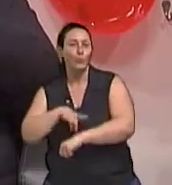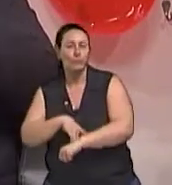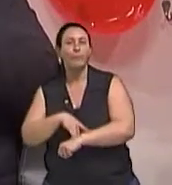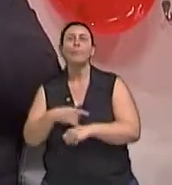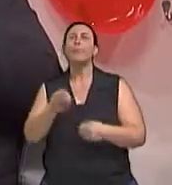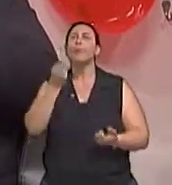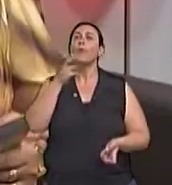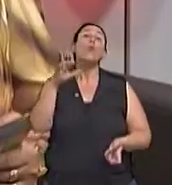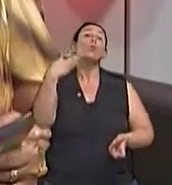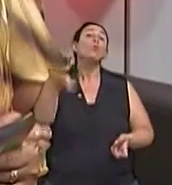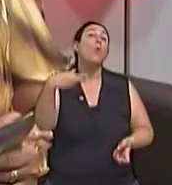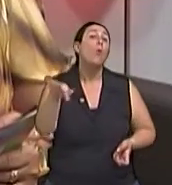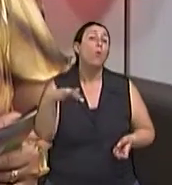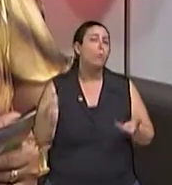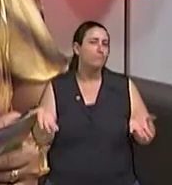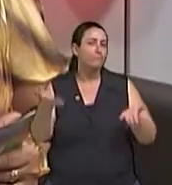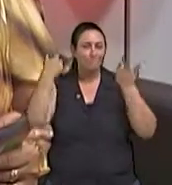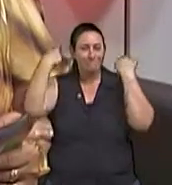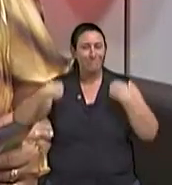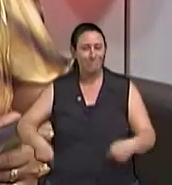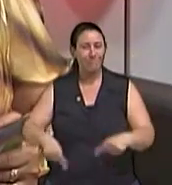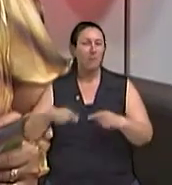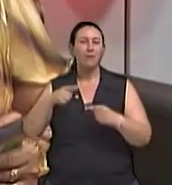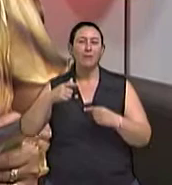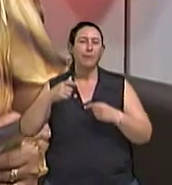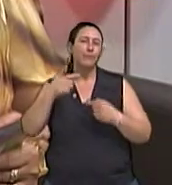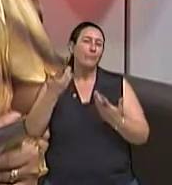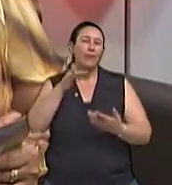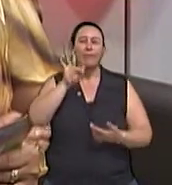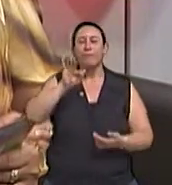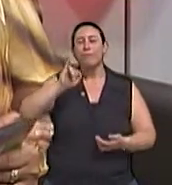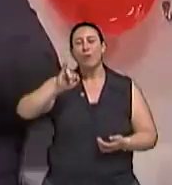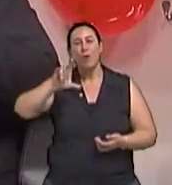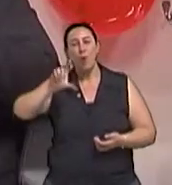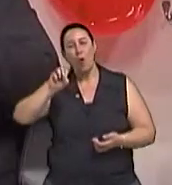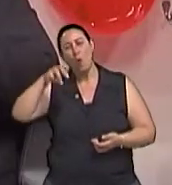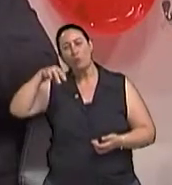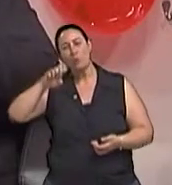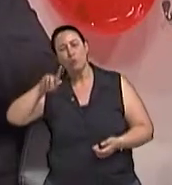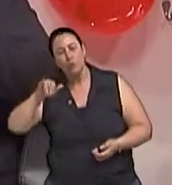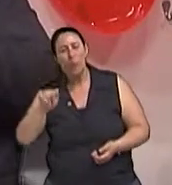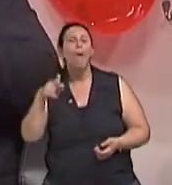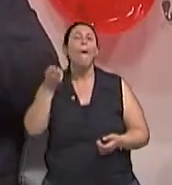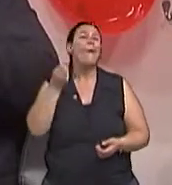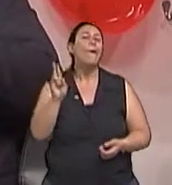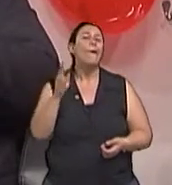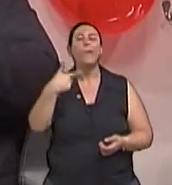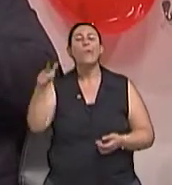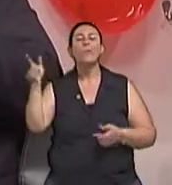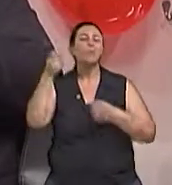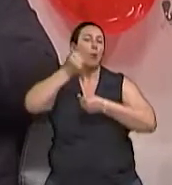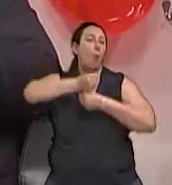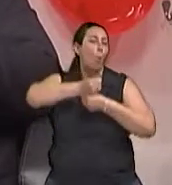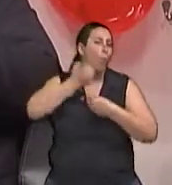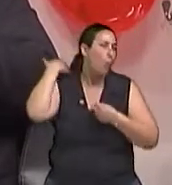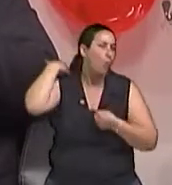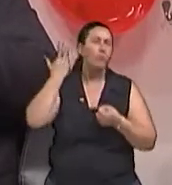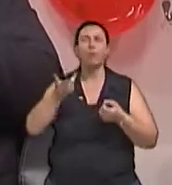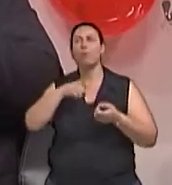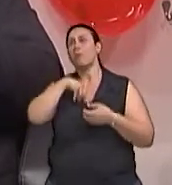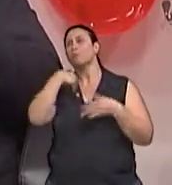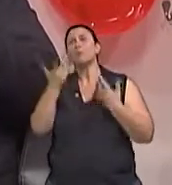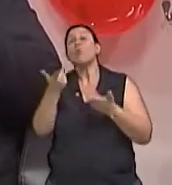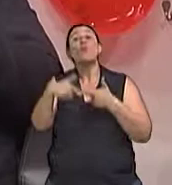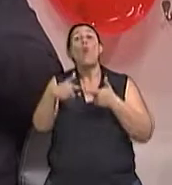dor, por exemplo, então dor crônica, Fibromiogia ou devido a outra natureza, dores na coluna, por exemplo,